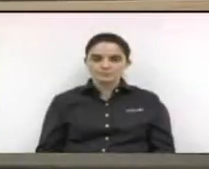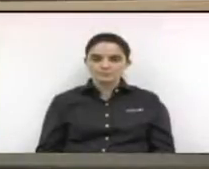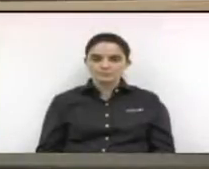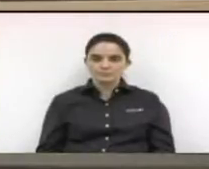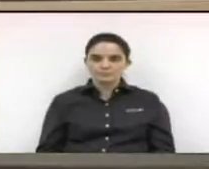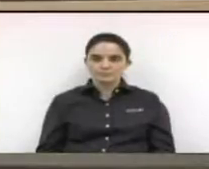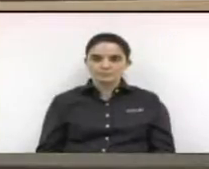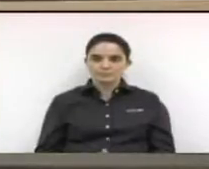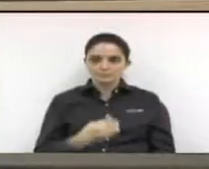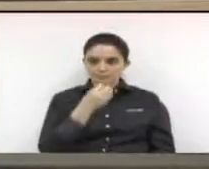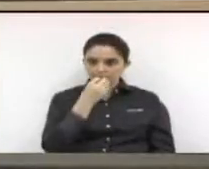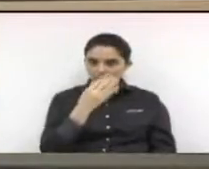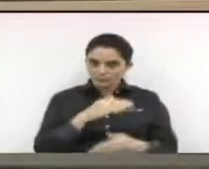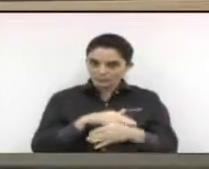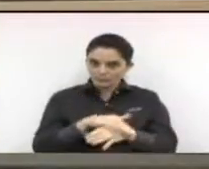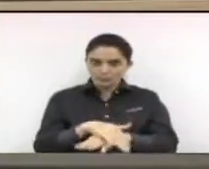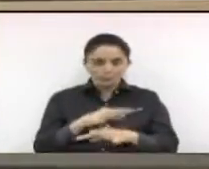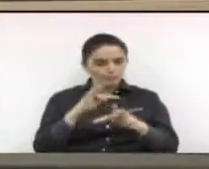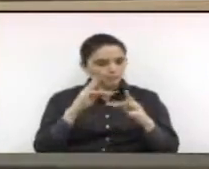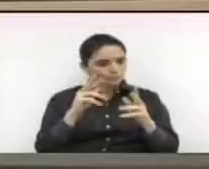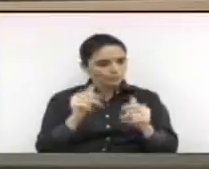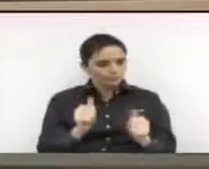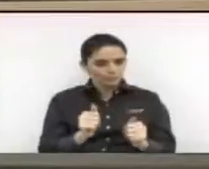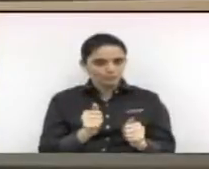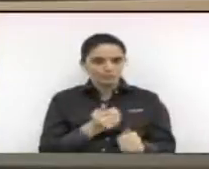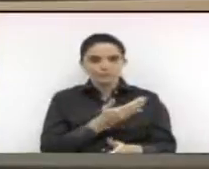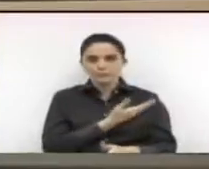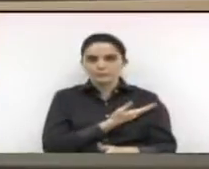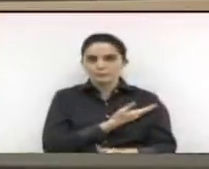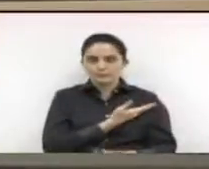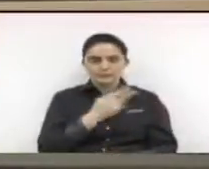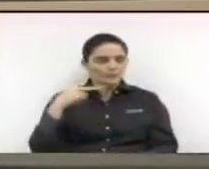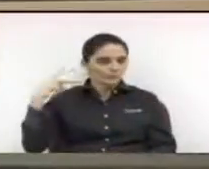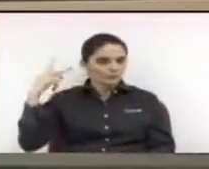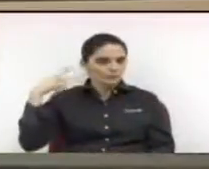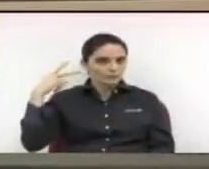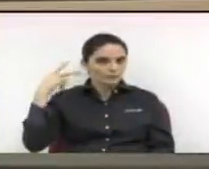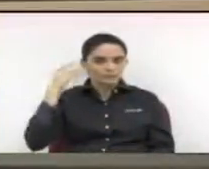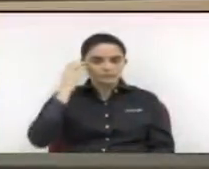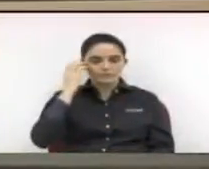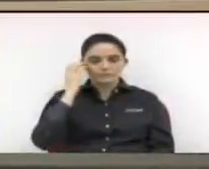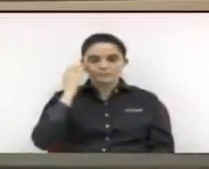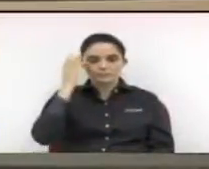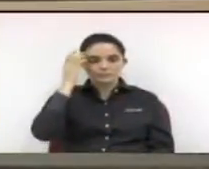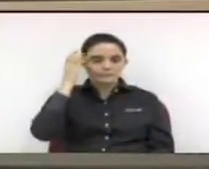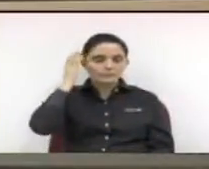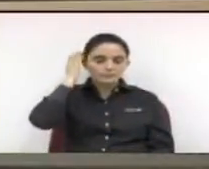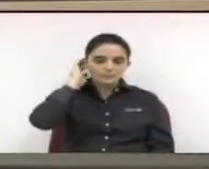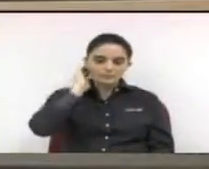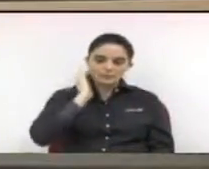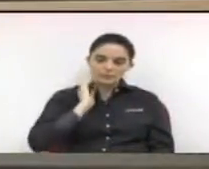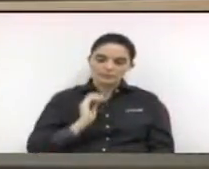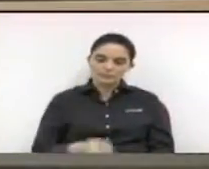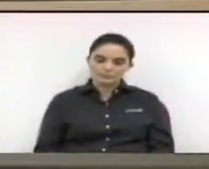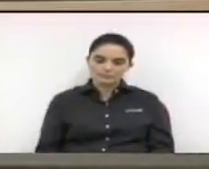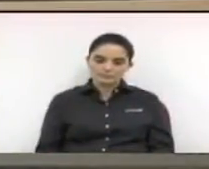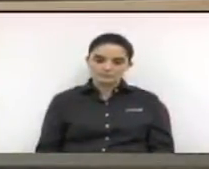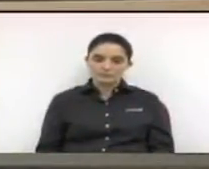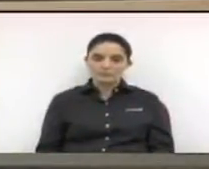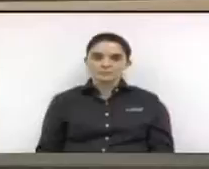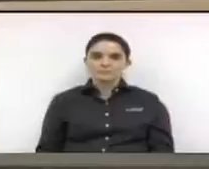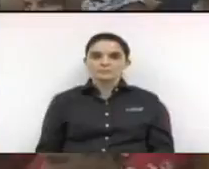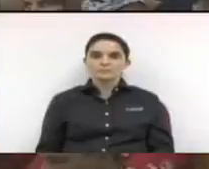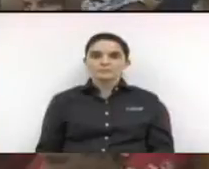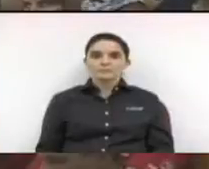Boa noite a todos presentes, boa noite amigos vereadores. hoje, para